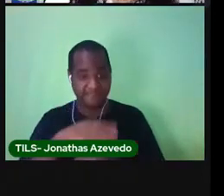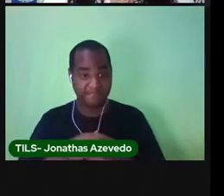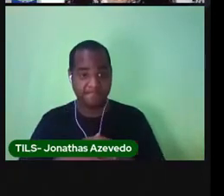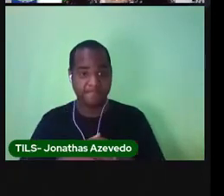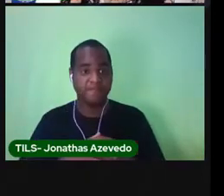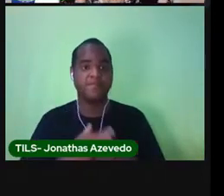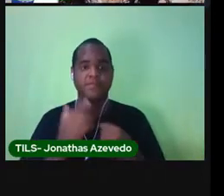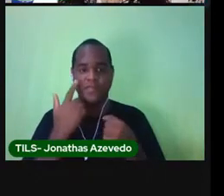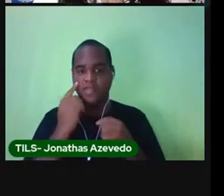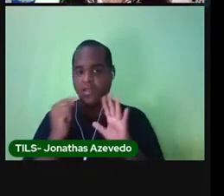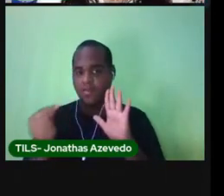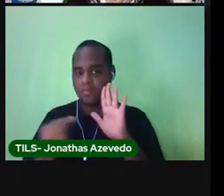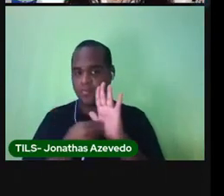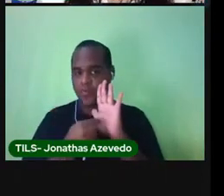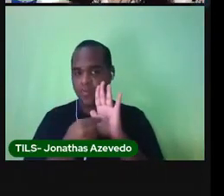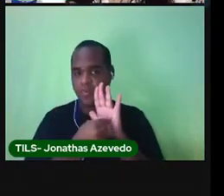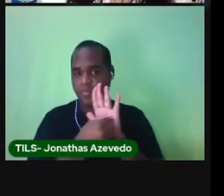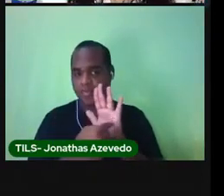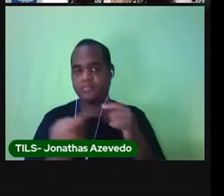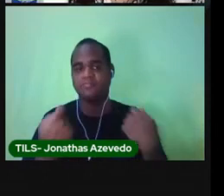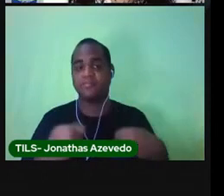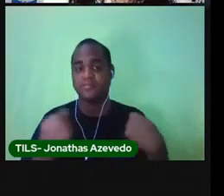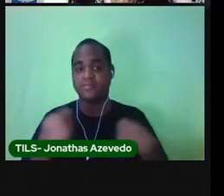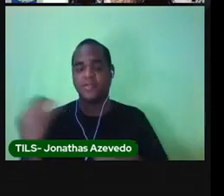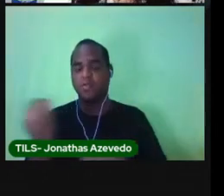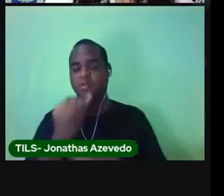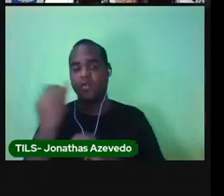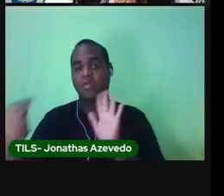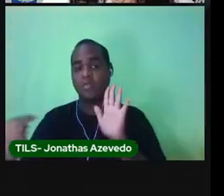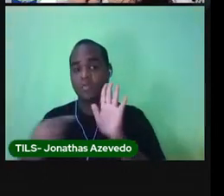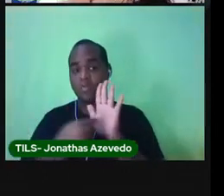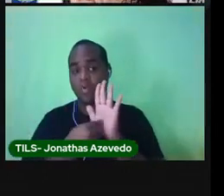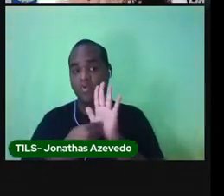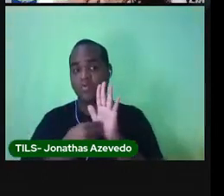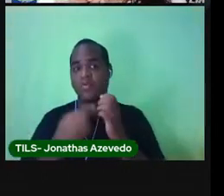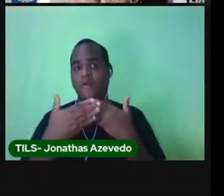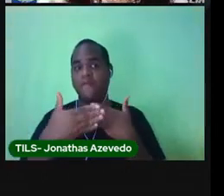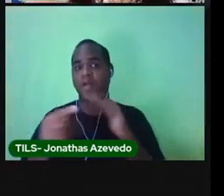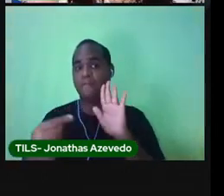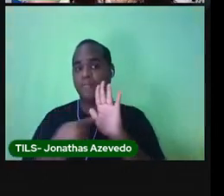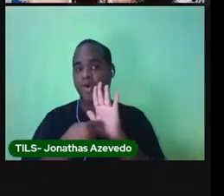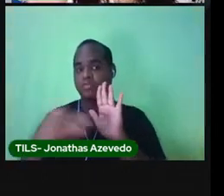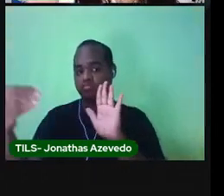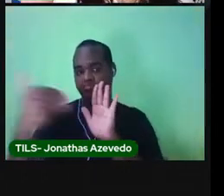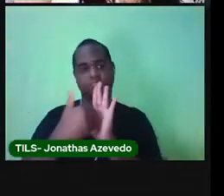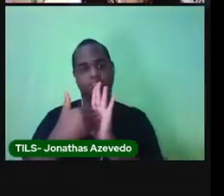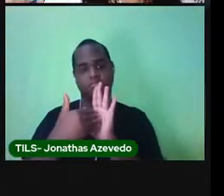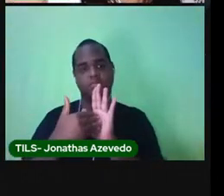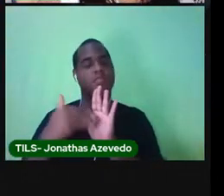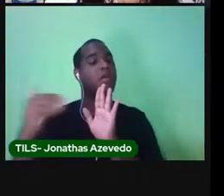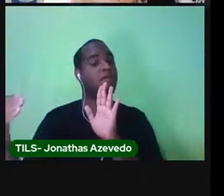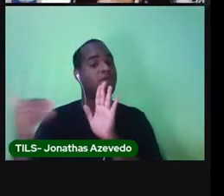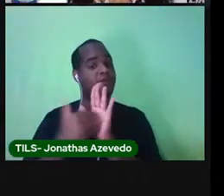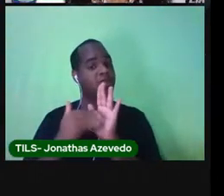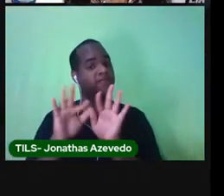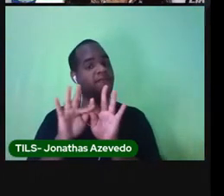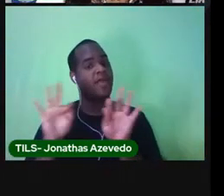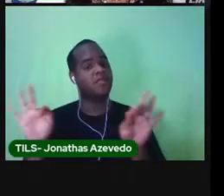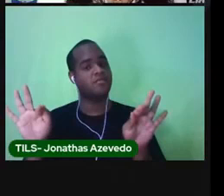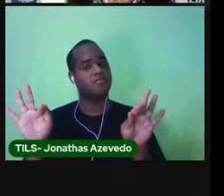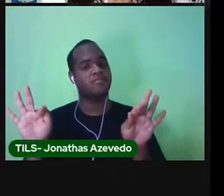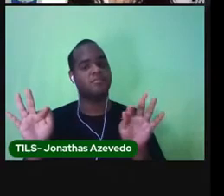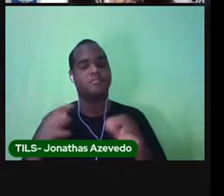pontuação. Sempre usamos o ponto final, olha o nome nele, ponto final, no final das